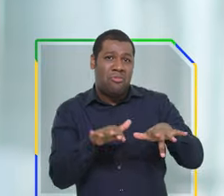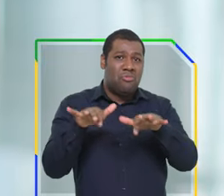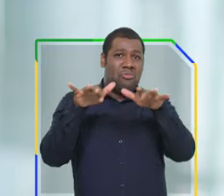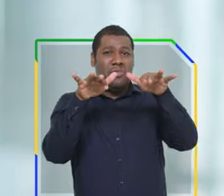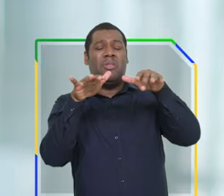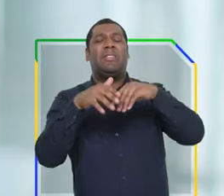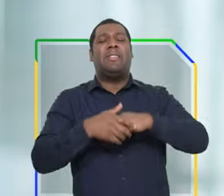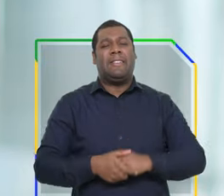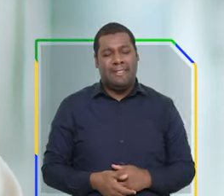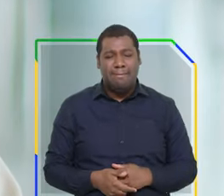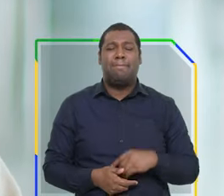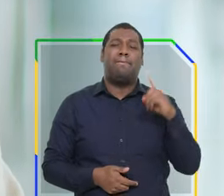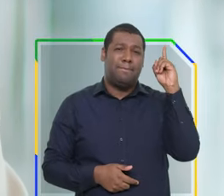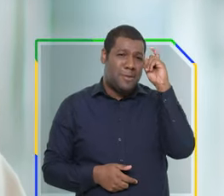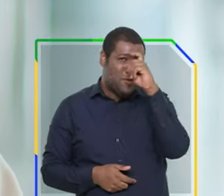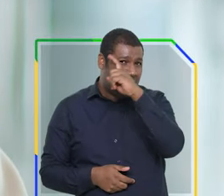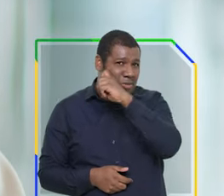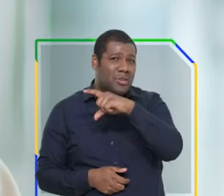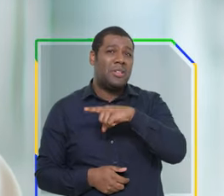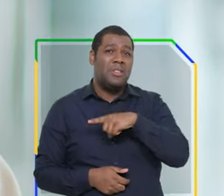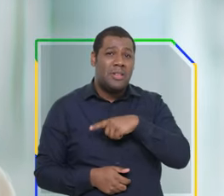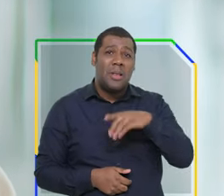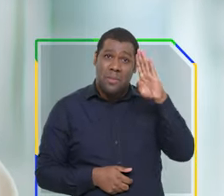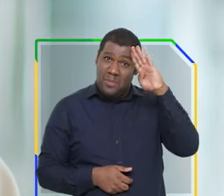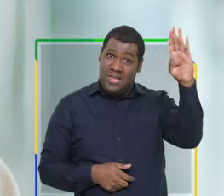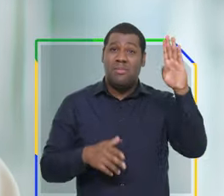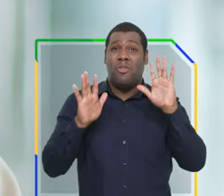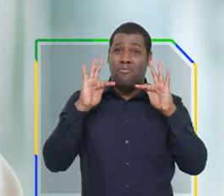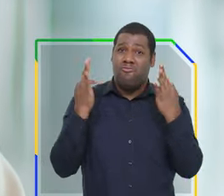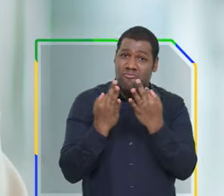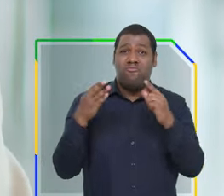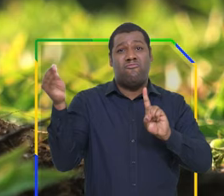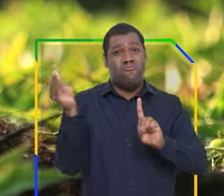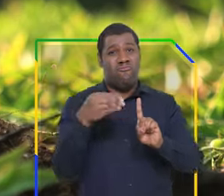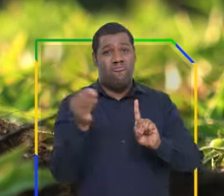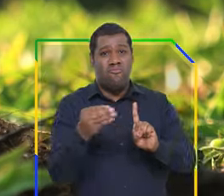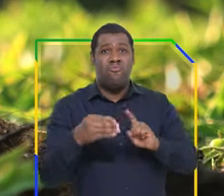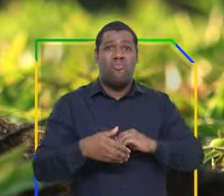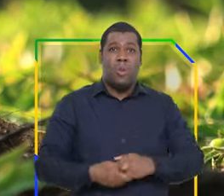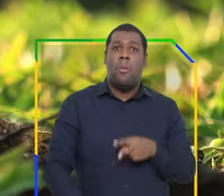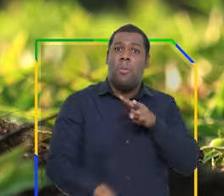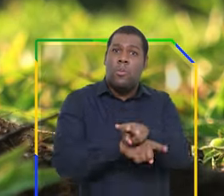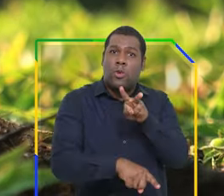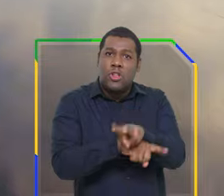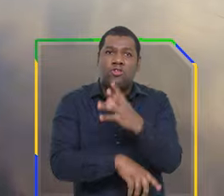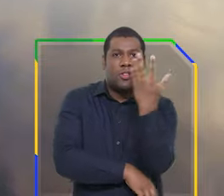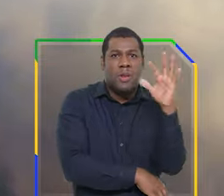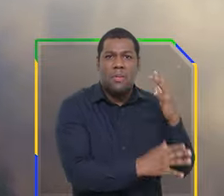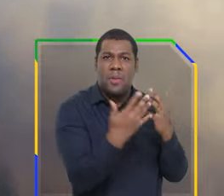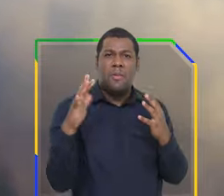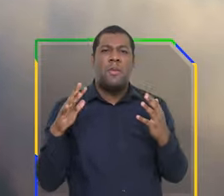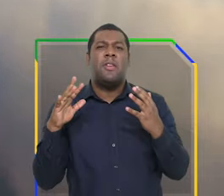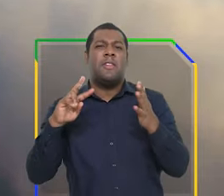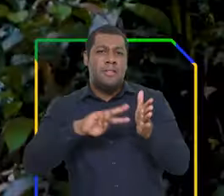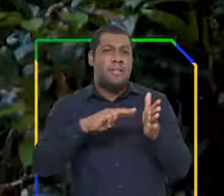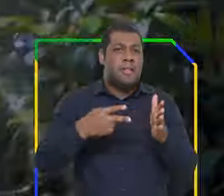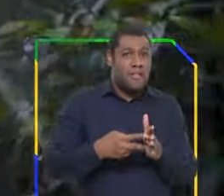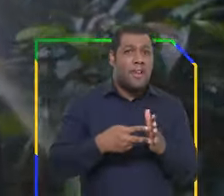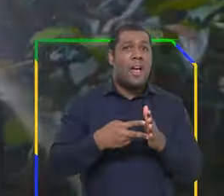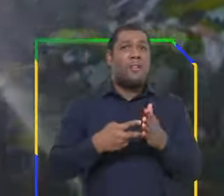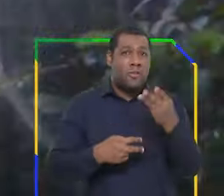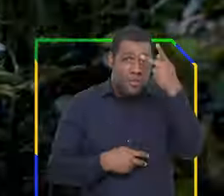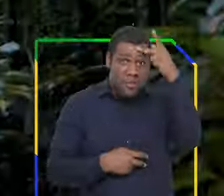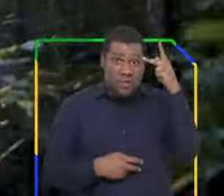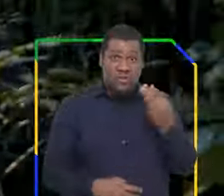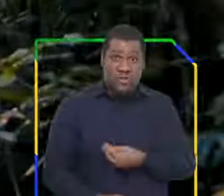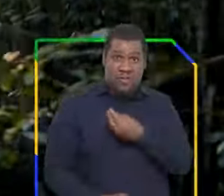dias difíceis, sobretudo para as famílias mais vulneráveis. Proteger o meio ambiente é salvar vidas. É